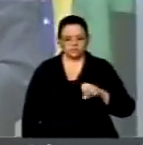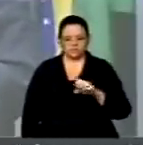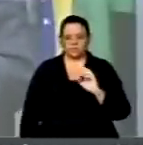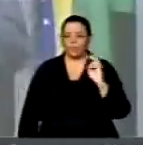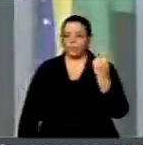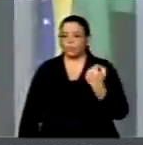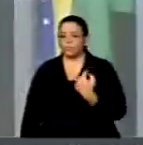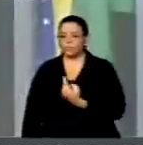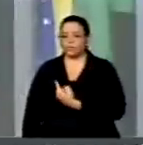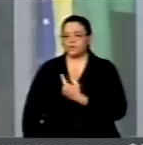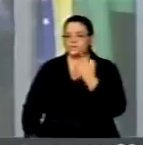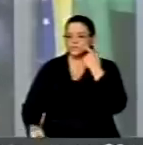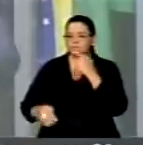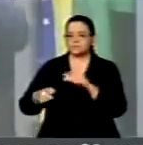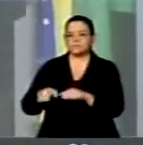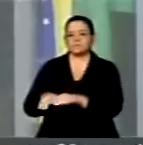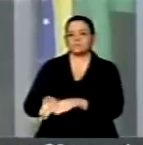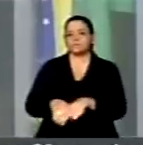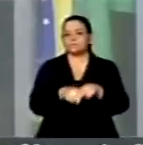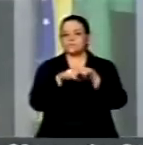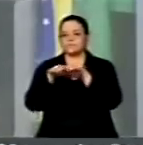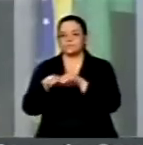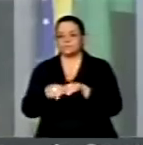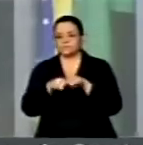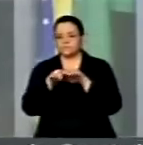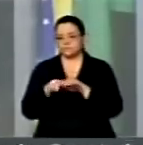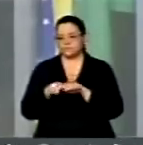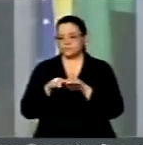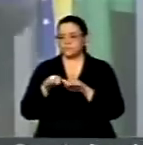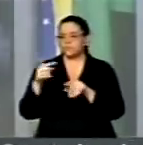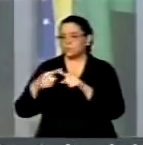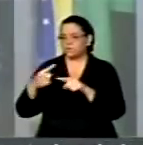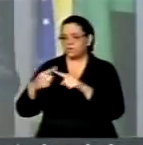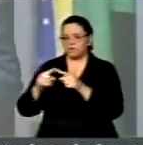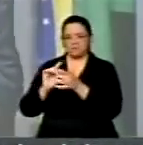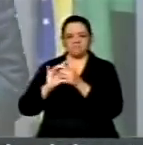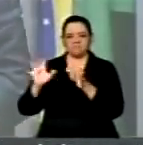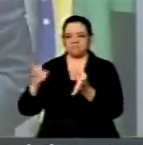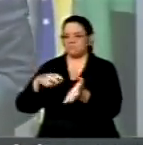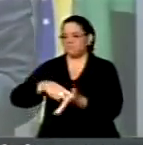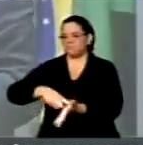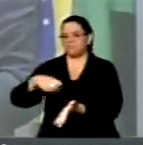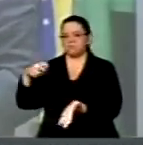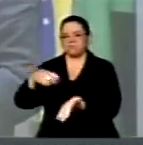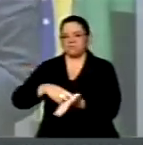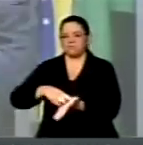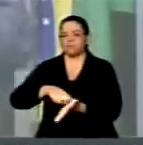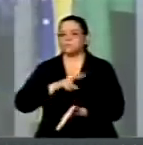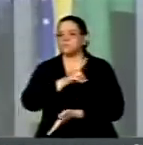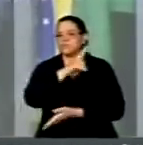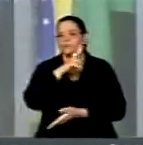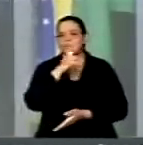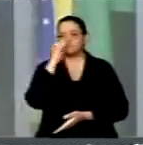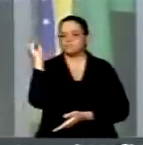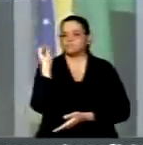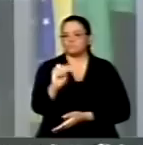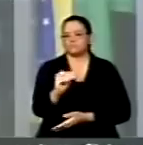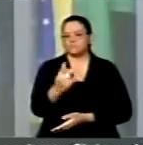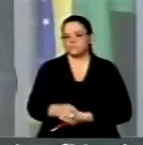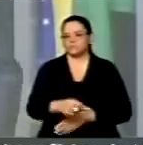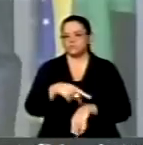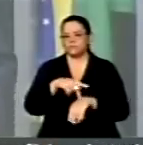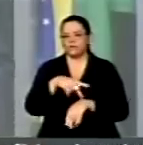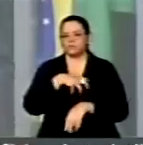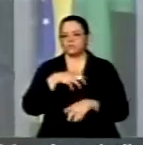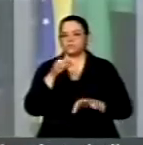alinhados com aqueles que, sob a sombra da impunidade, vêm negando a esse país o seu sentimento de